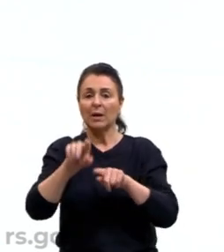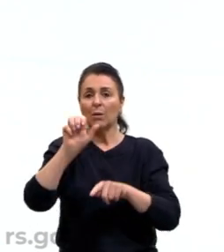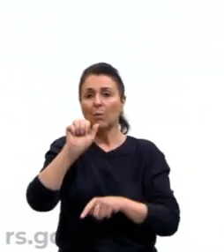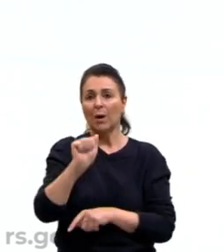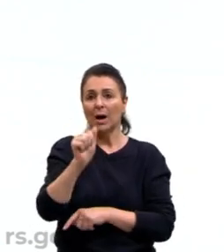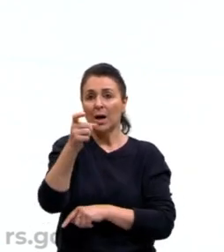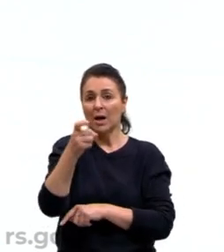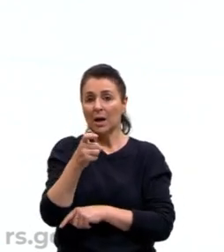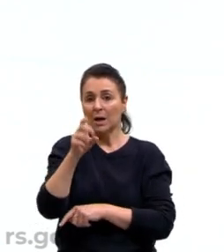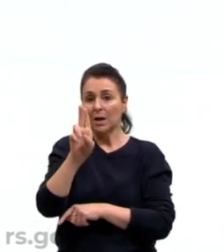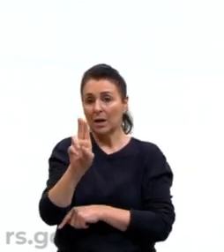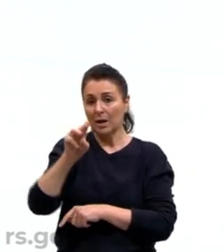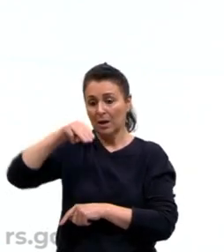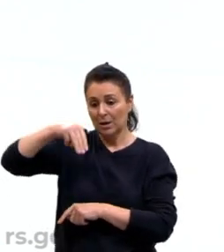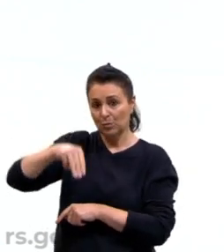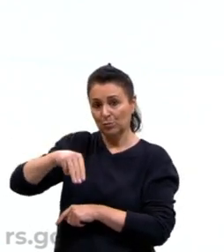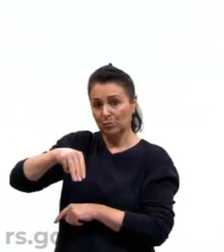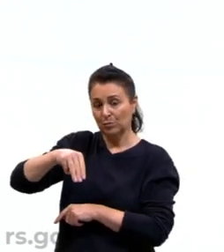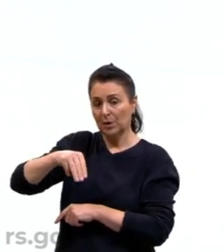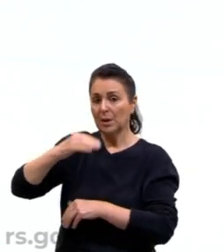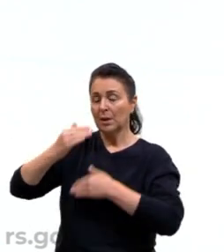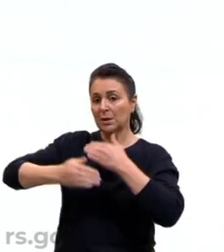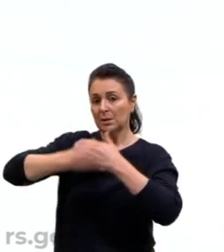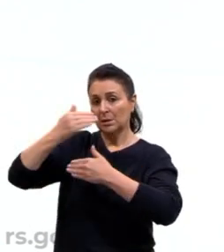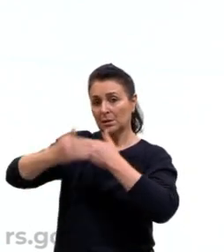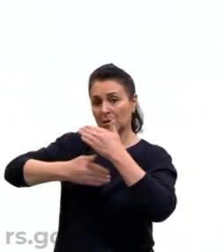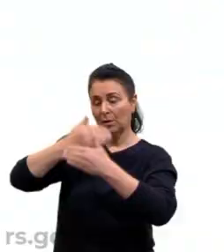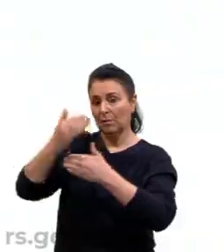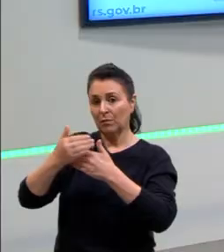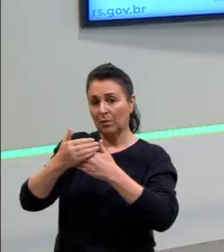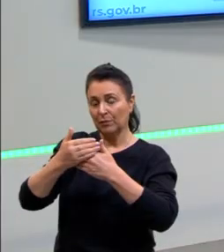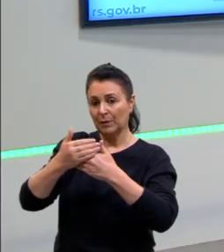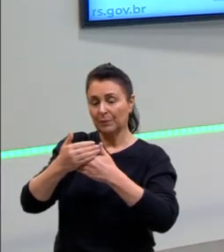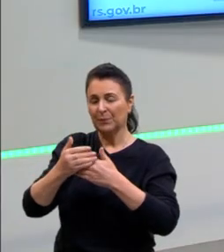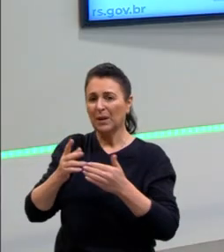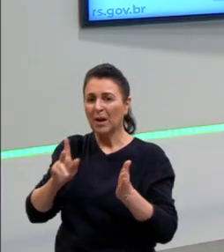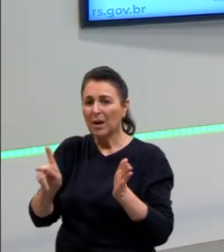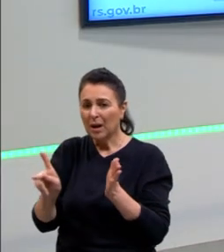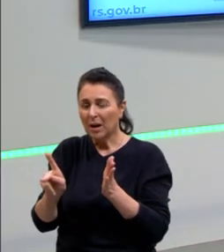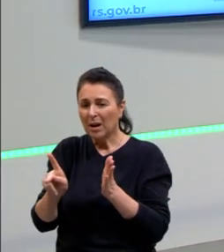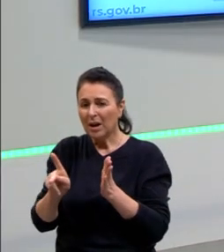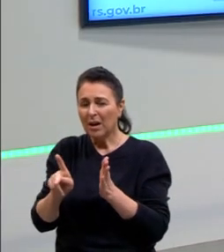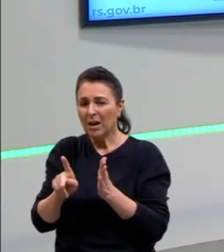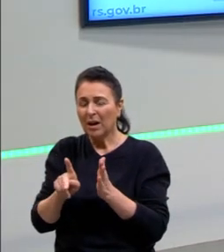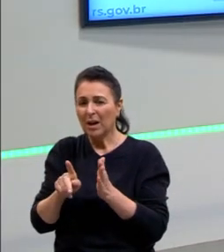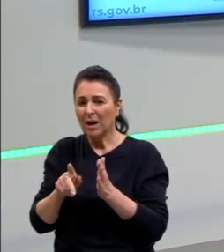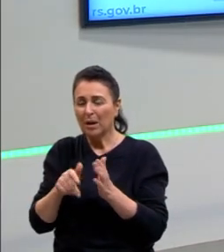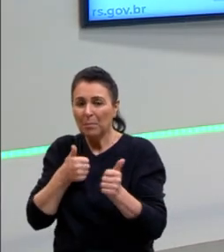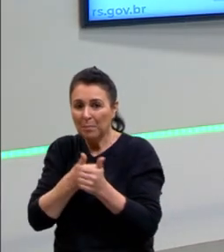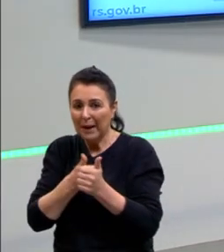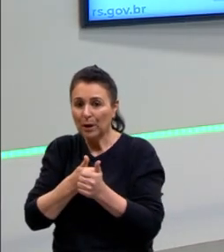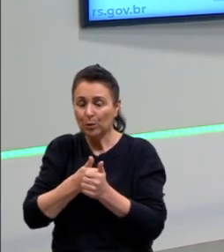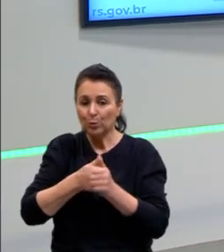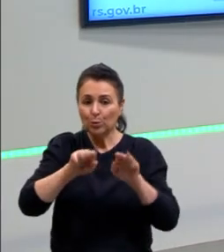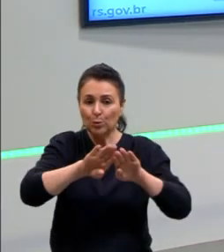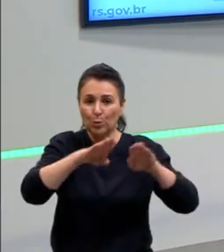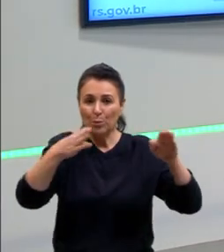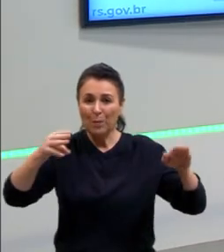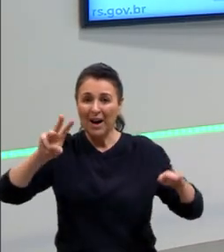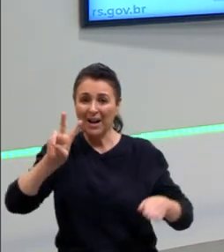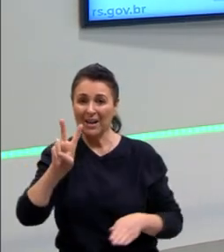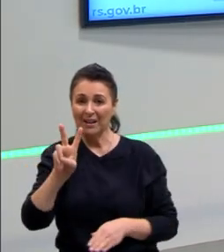E o Império de Achum, ele se desenvolve aqui nessa região próxima do Mar Vermelho, uma região que também teve muito